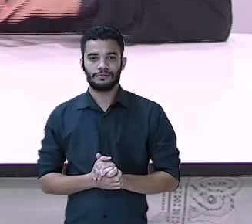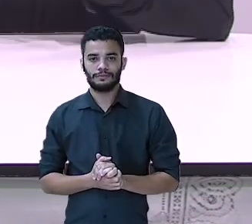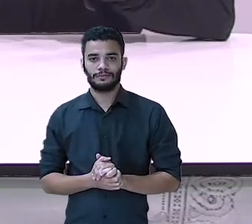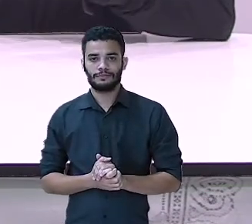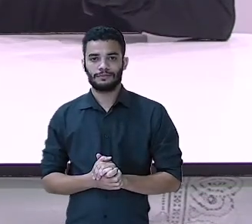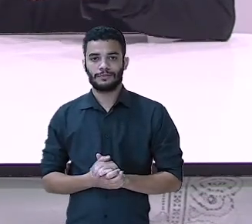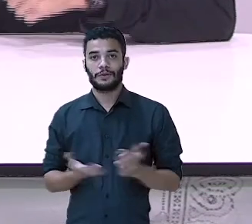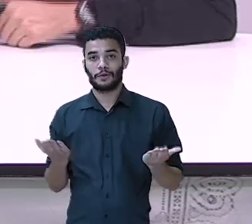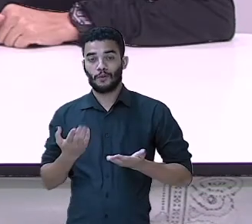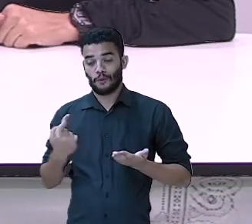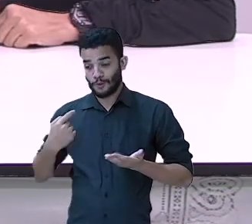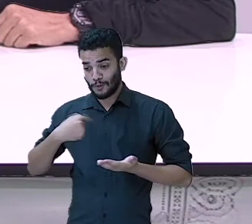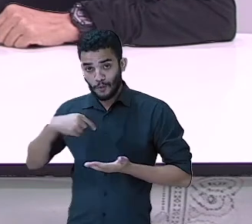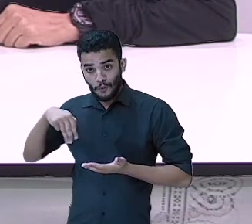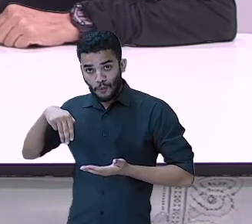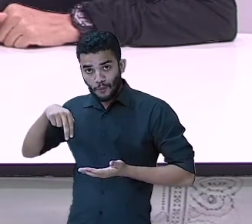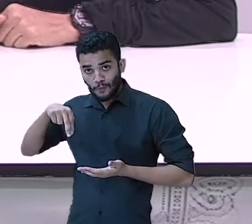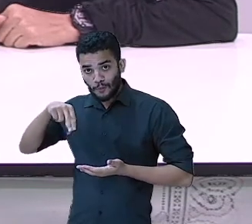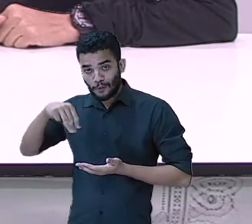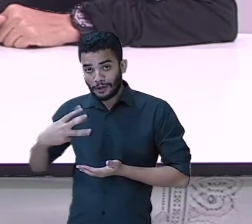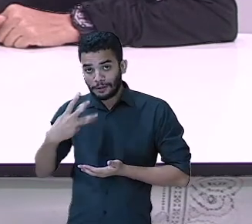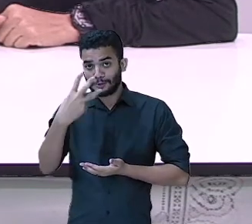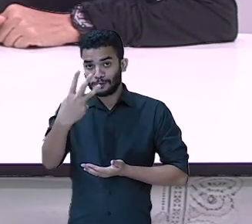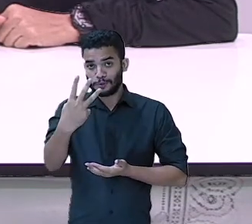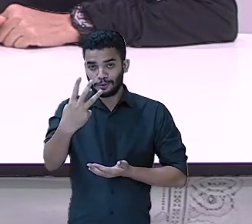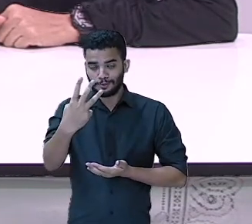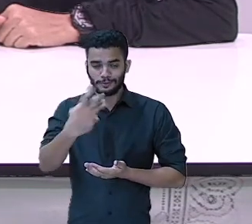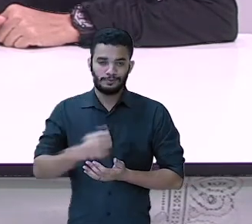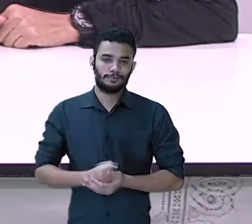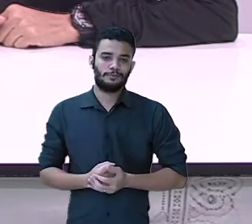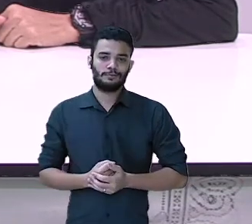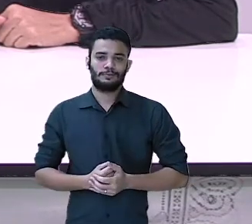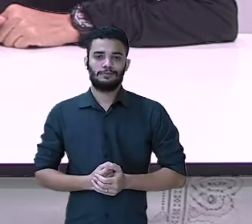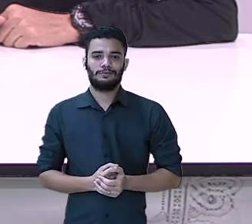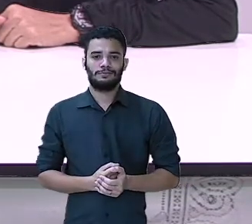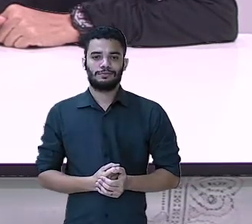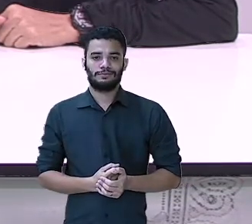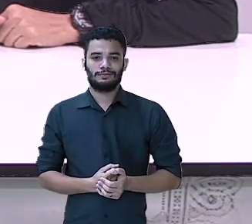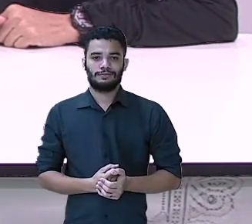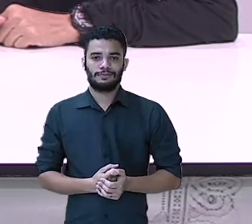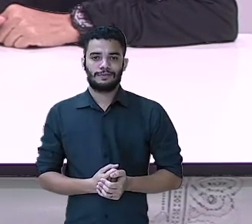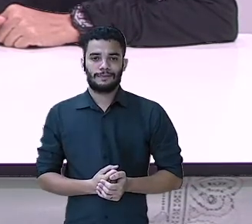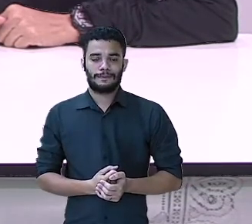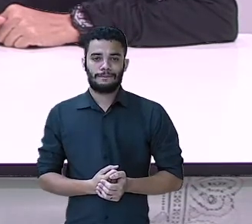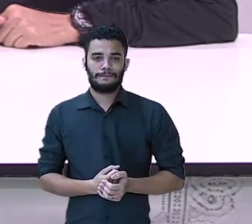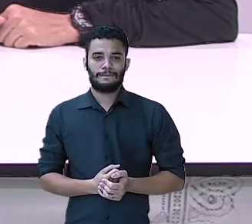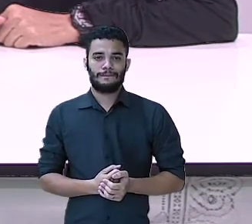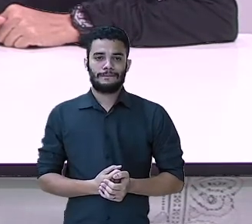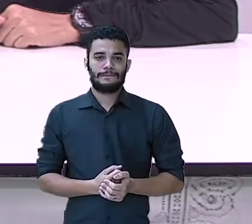Avance três casas. Foi bem. Um, dois, três. Um.